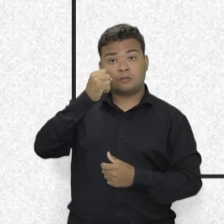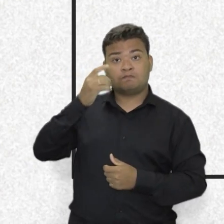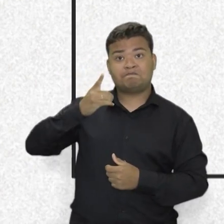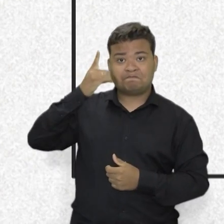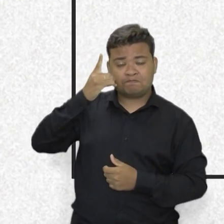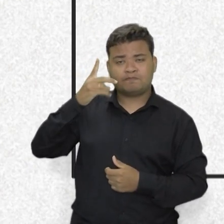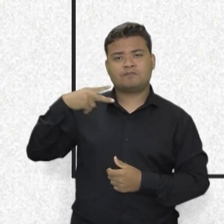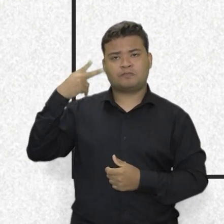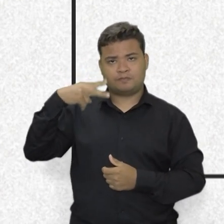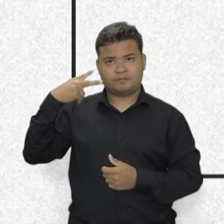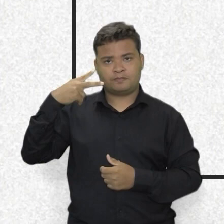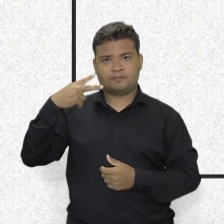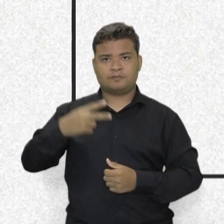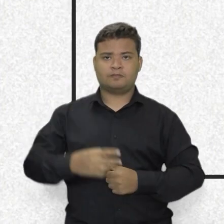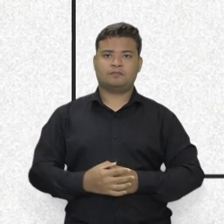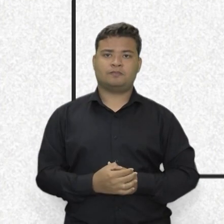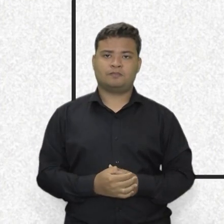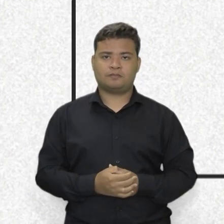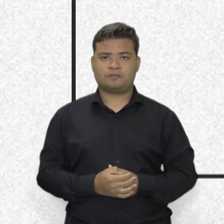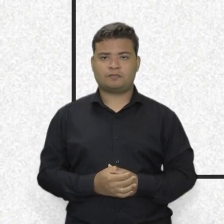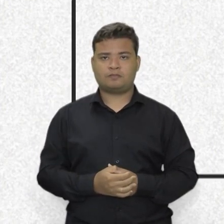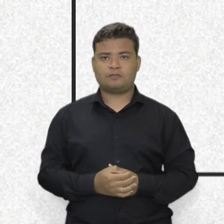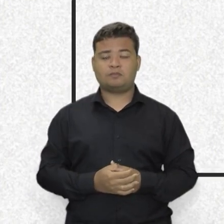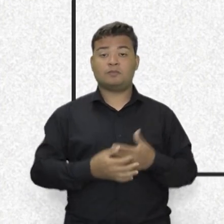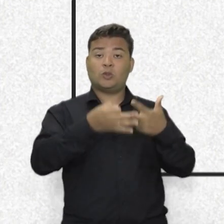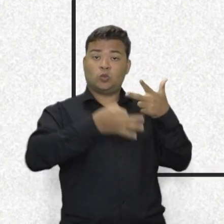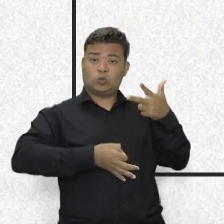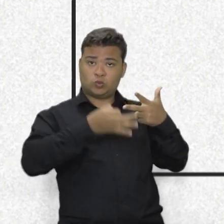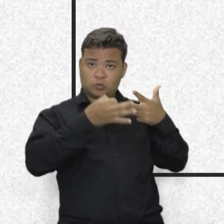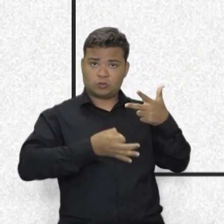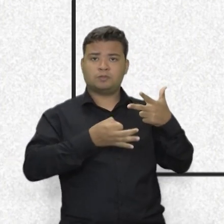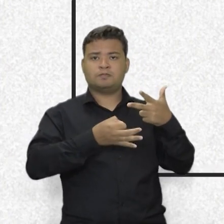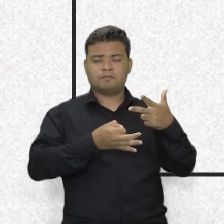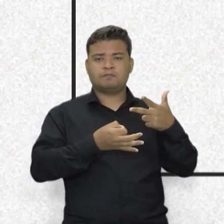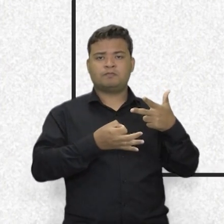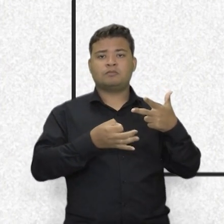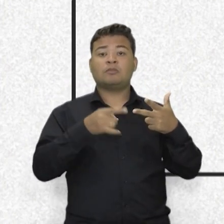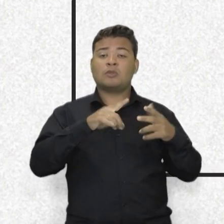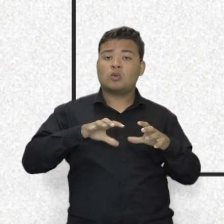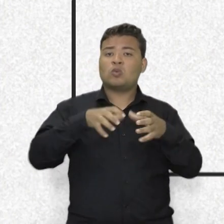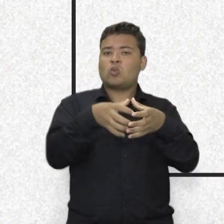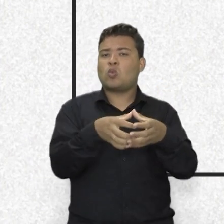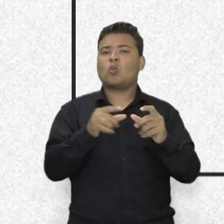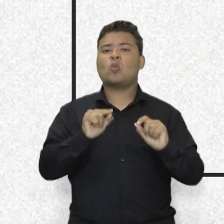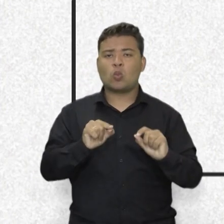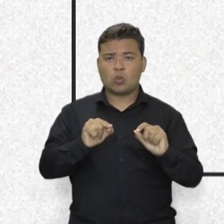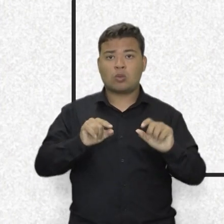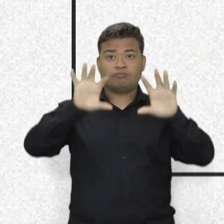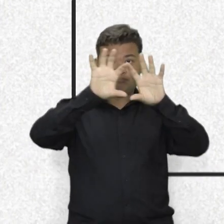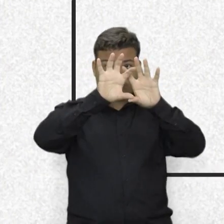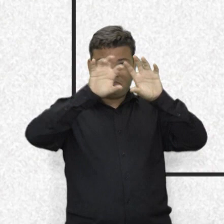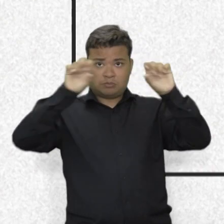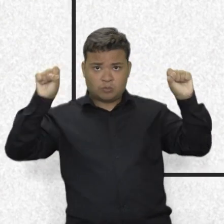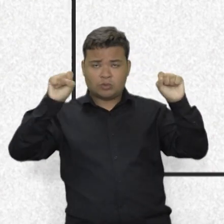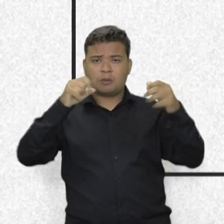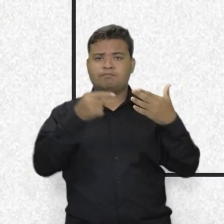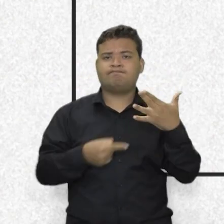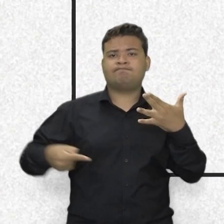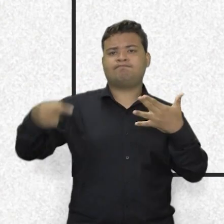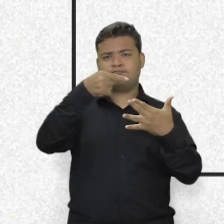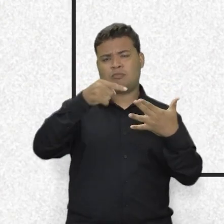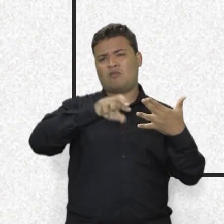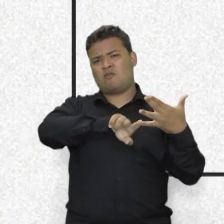deputados e vereadores. O judiciário, por sua vez, é composto por tribunais de diversas